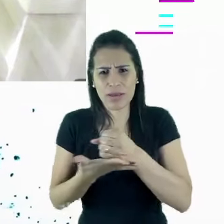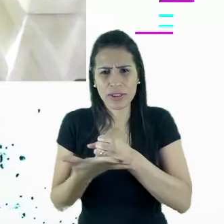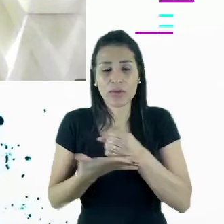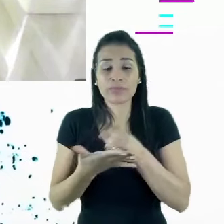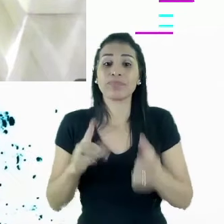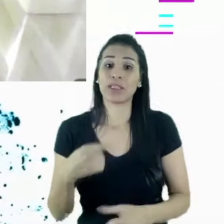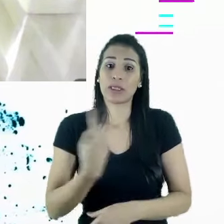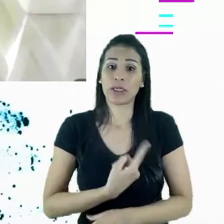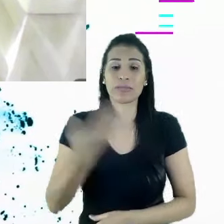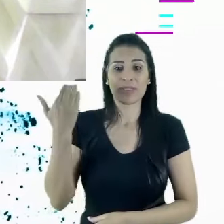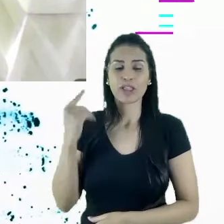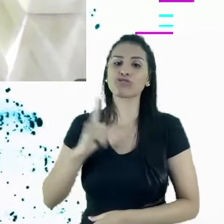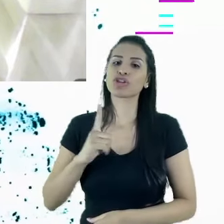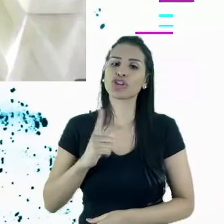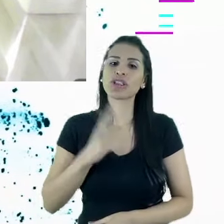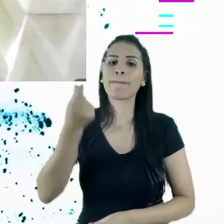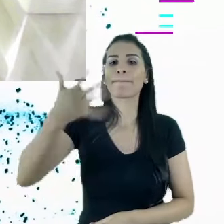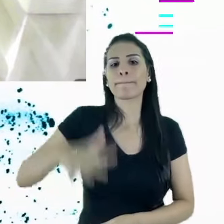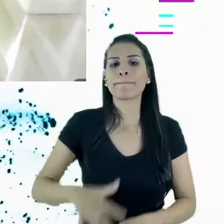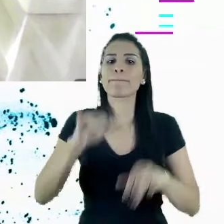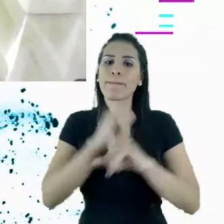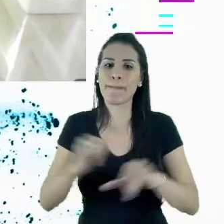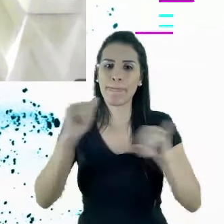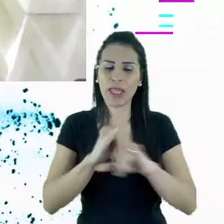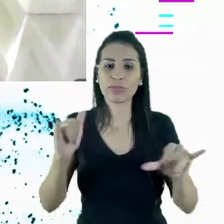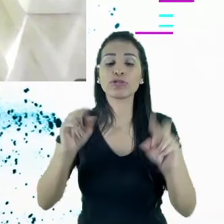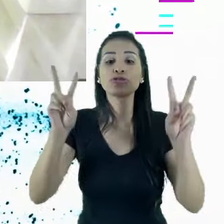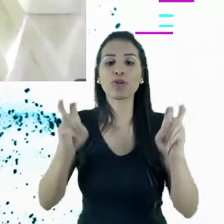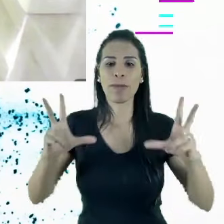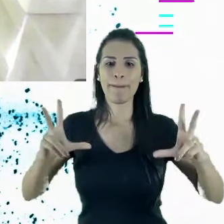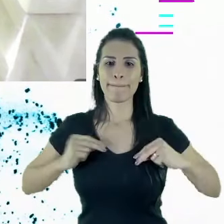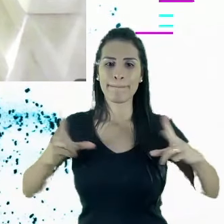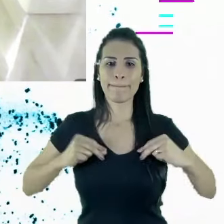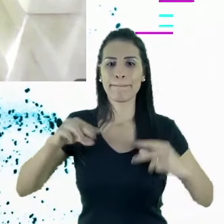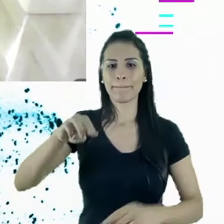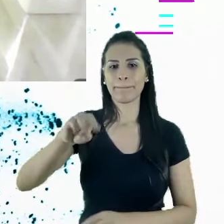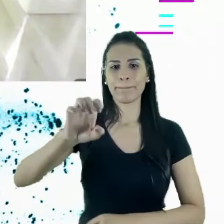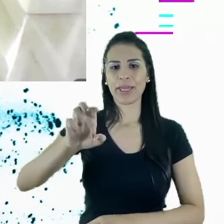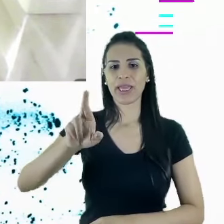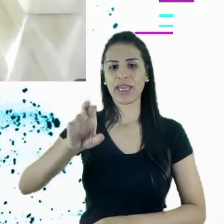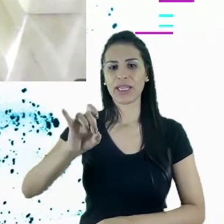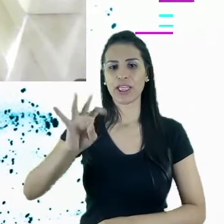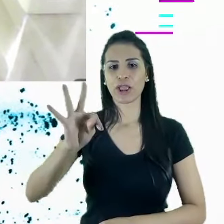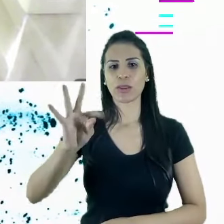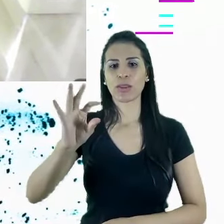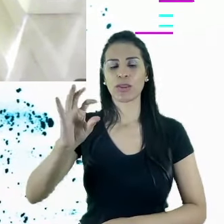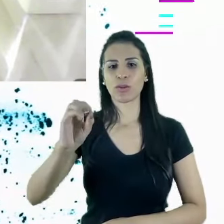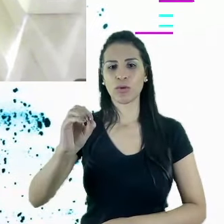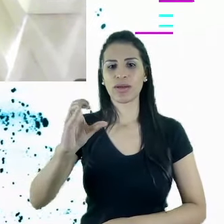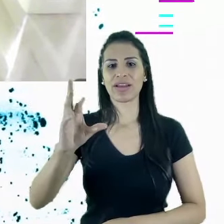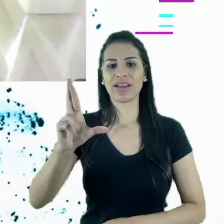demandávamos as promoções base ao mérito. A meritocracia está responsabilizando o indivíduo. O